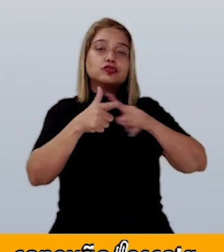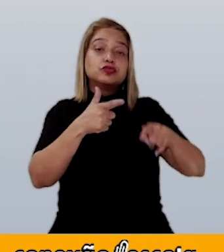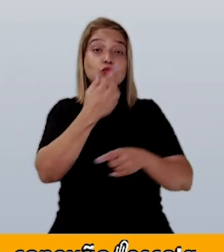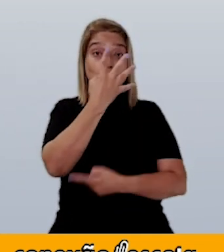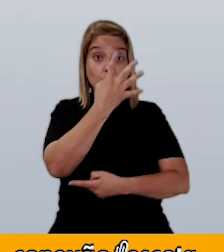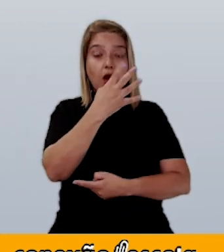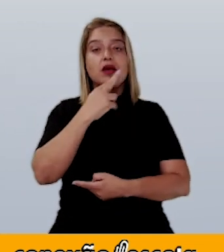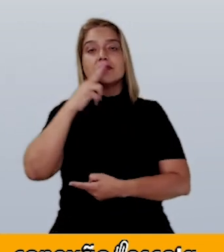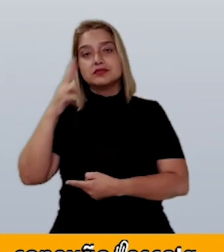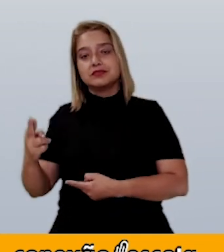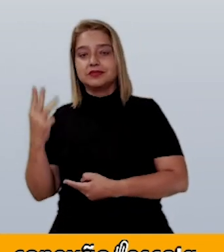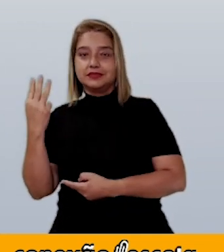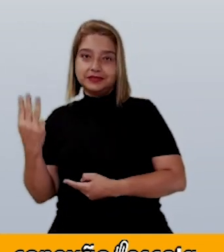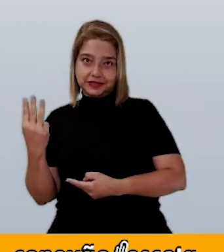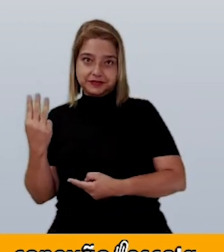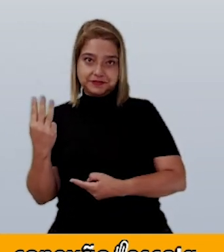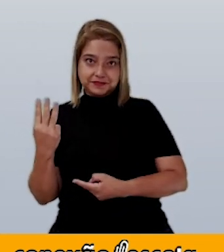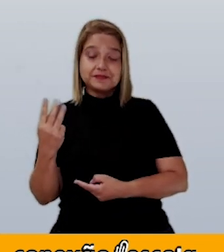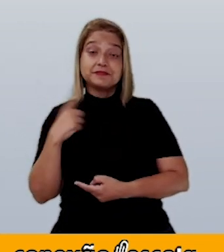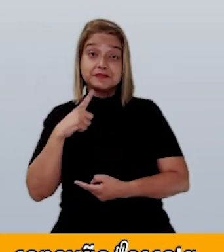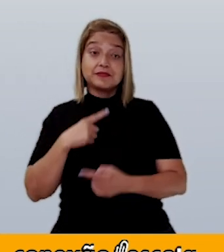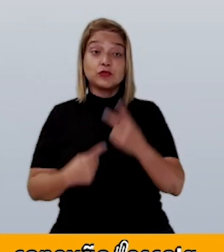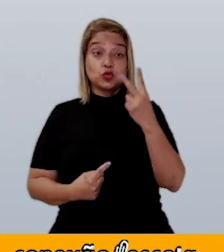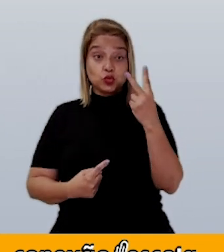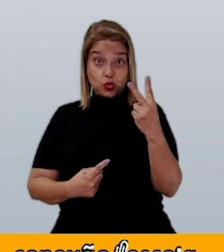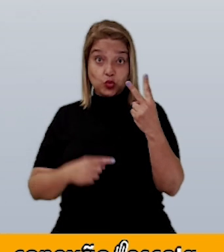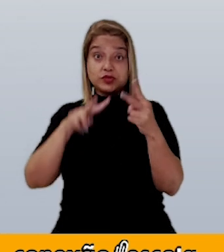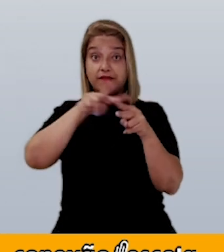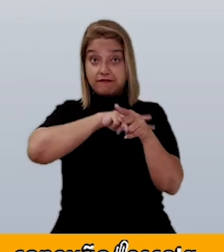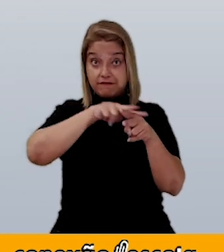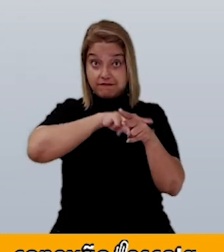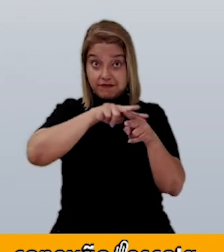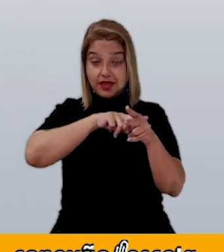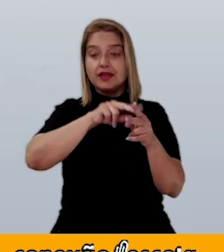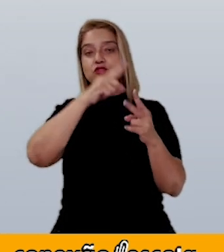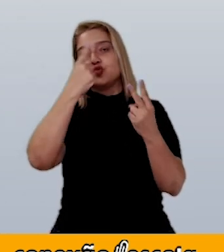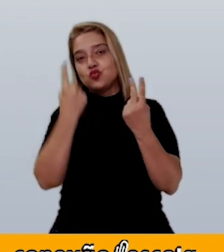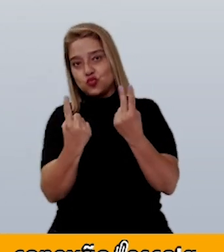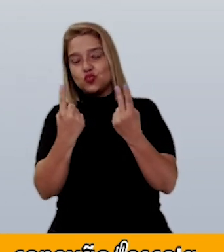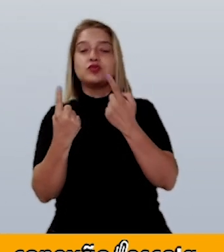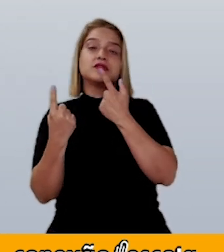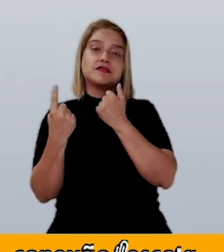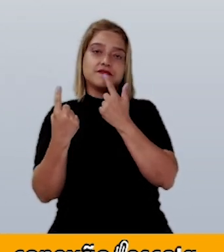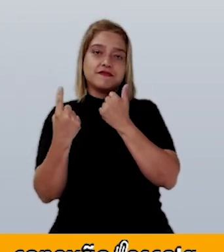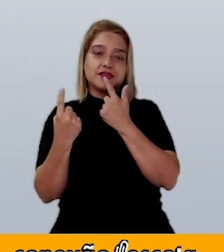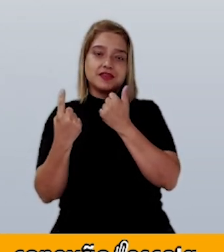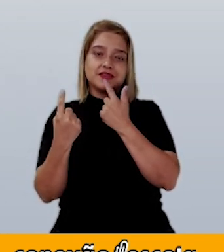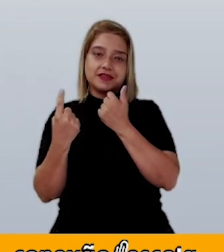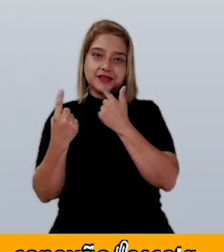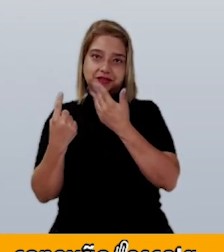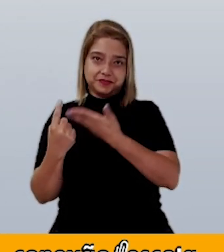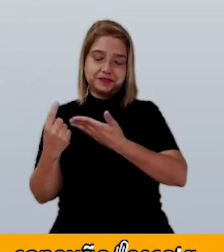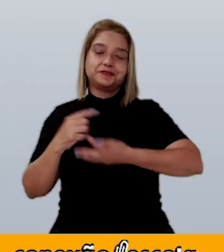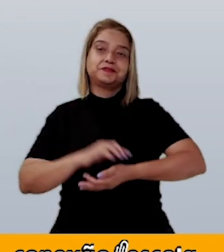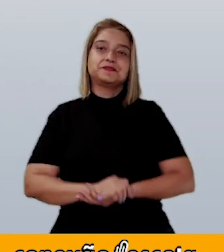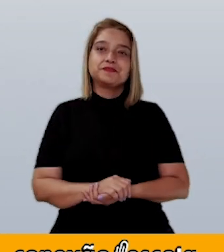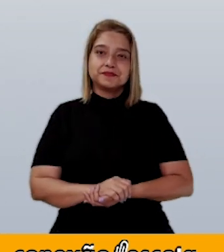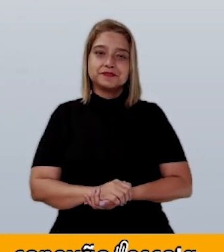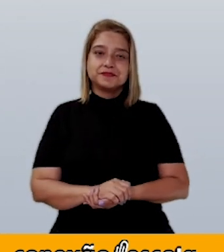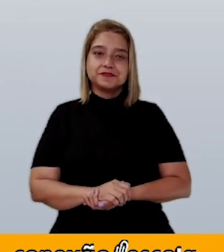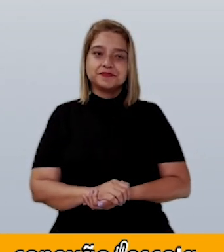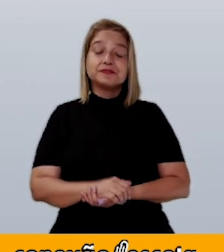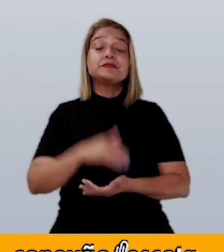dar o total de três. Sendo que o último, os últimos quatro, serão da cor vermelha.